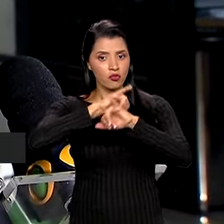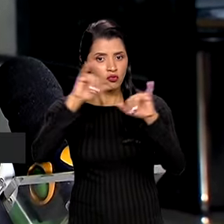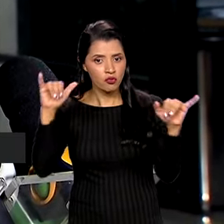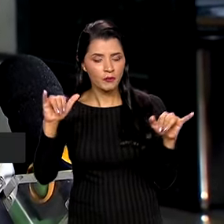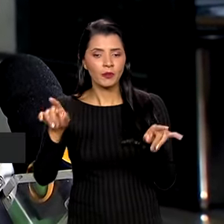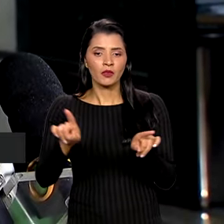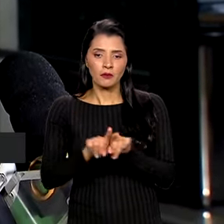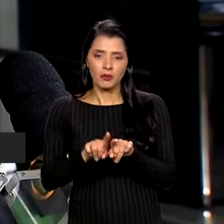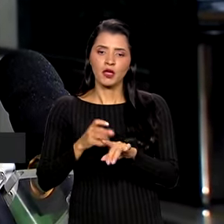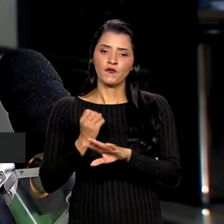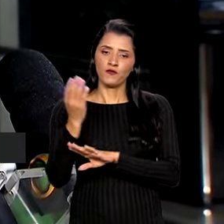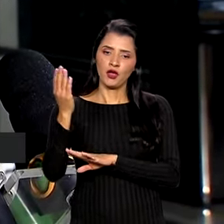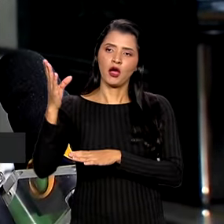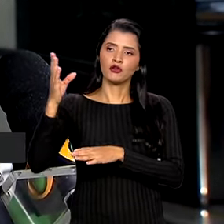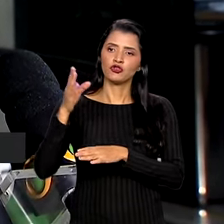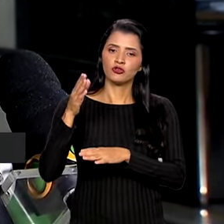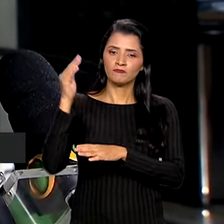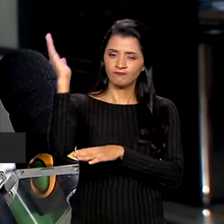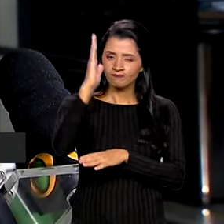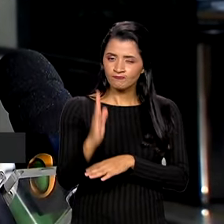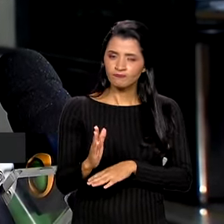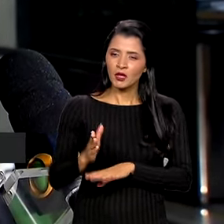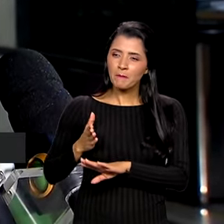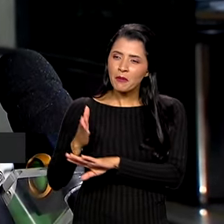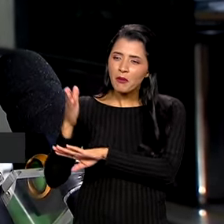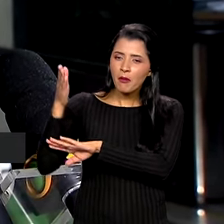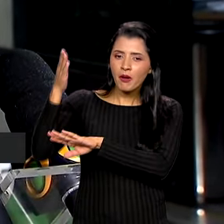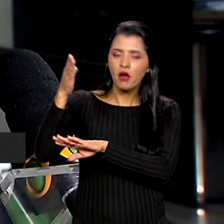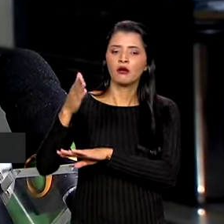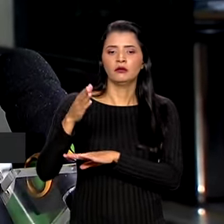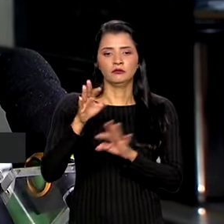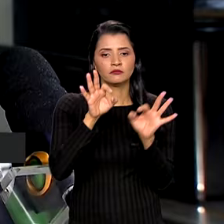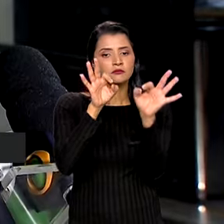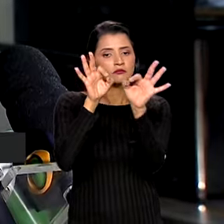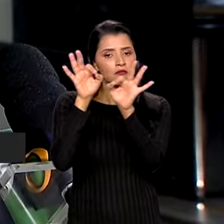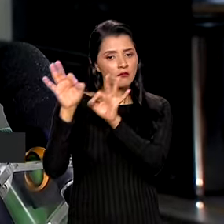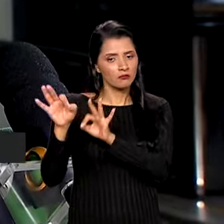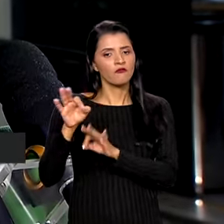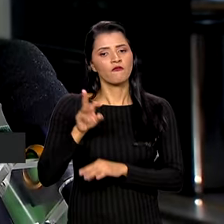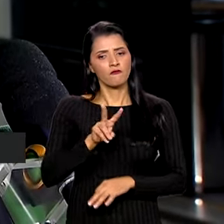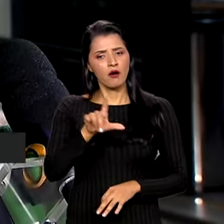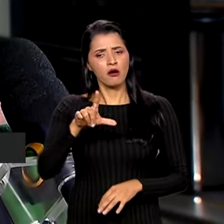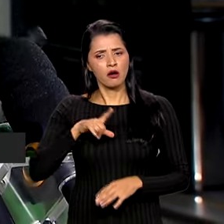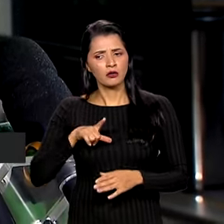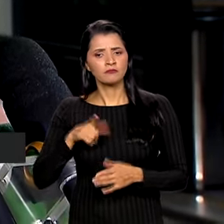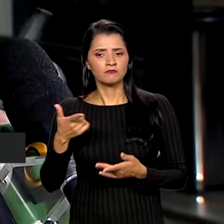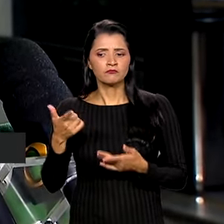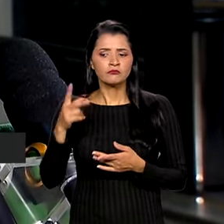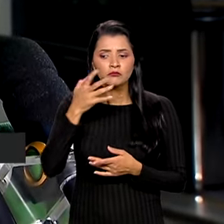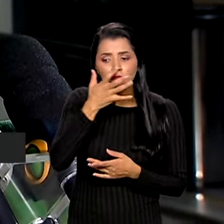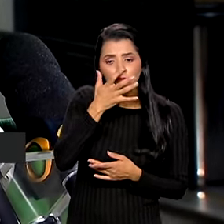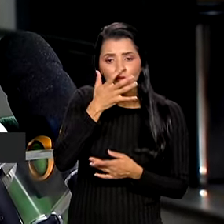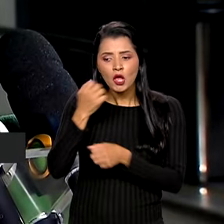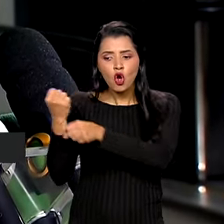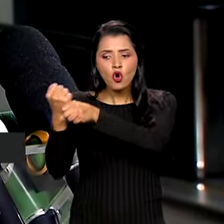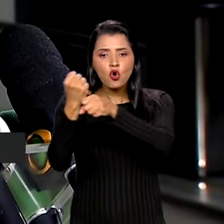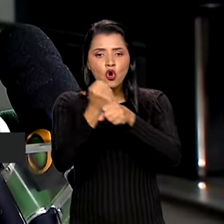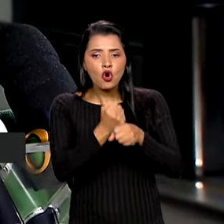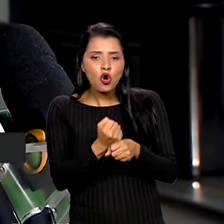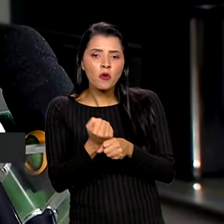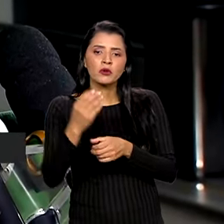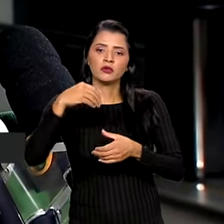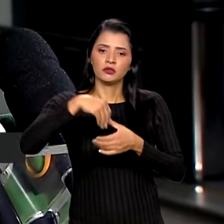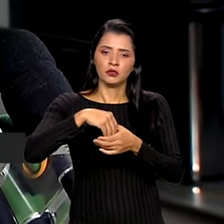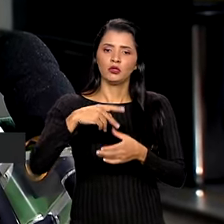para o país, vai passar também a acompanhar de forma mais permanente as obras que forem elencadas nesse